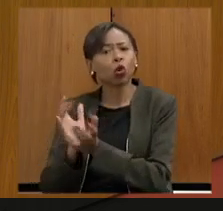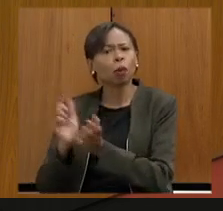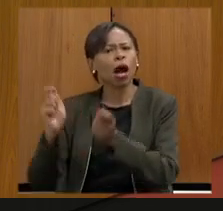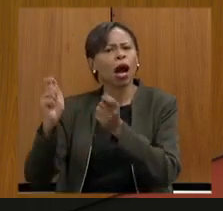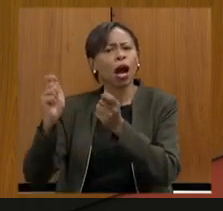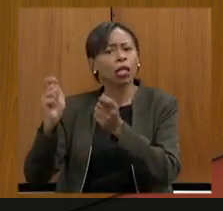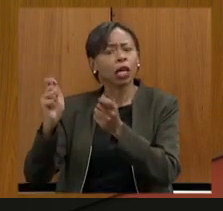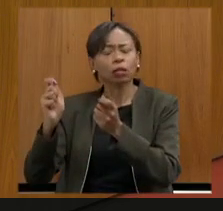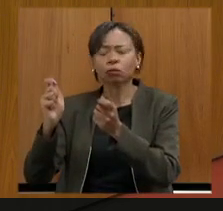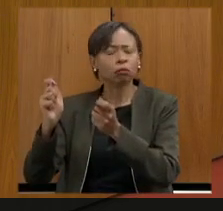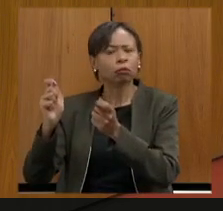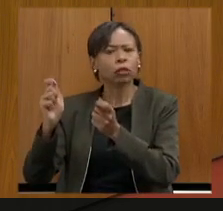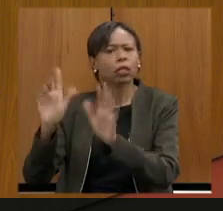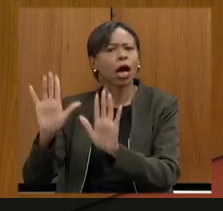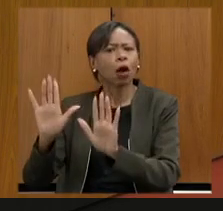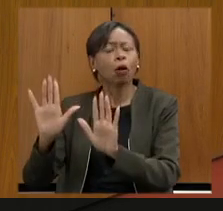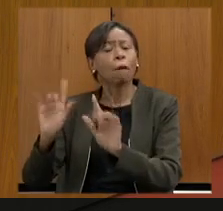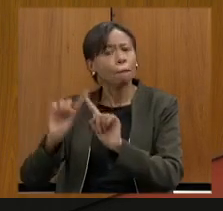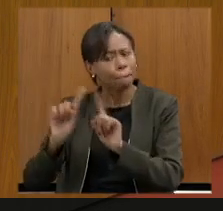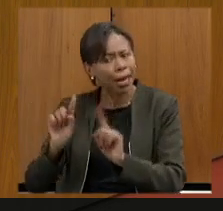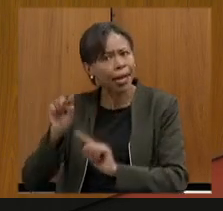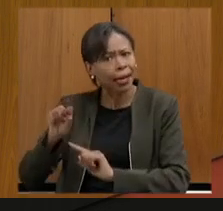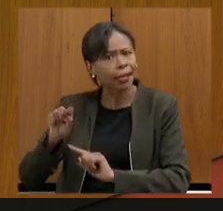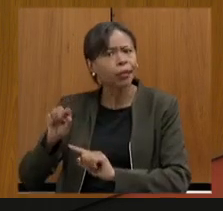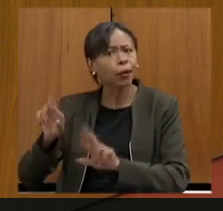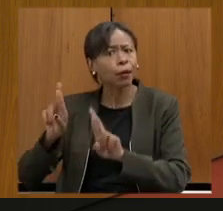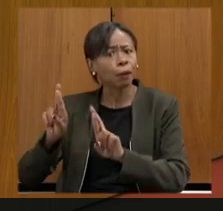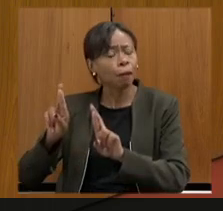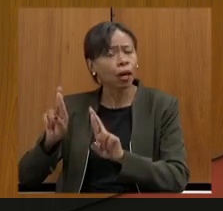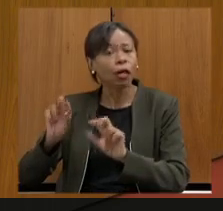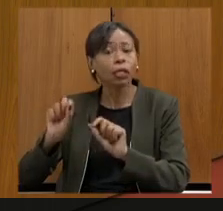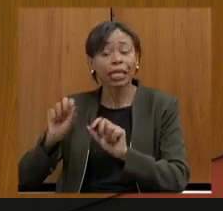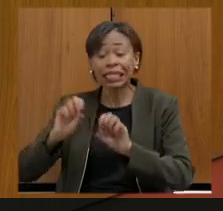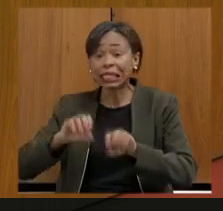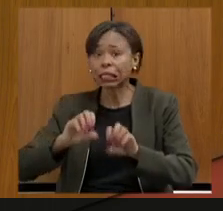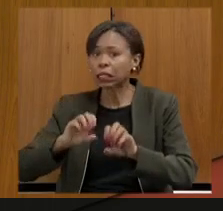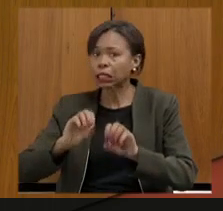ensinar a educar o que está na matéria e não o que passa além dela